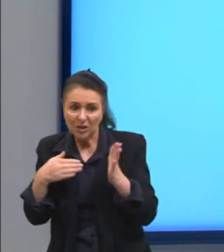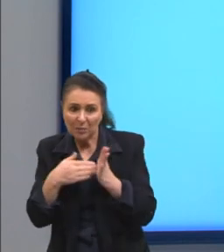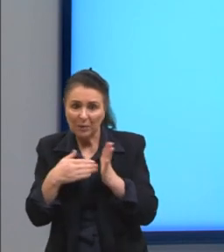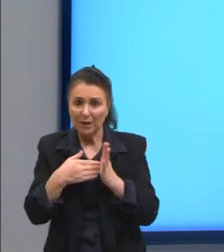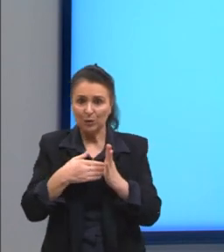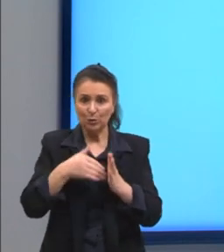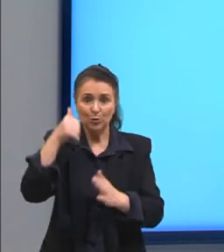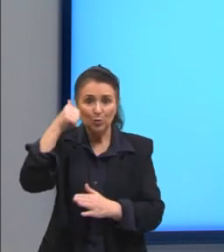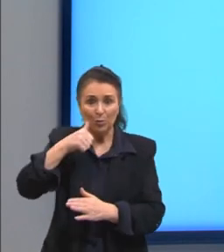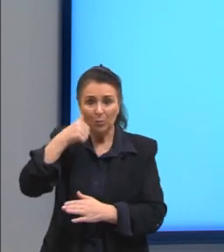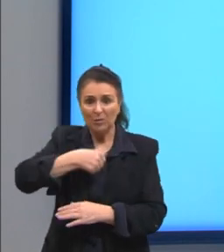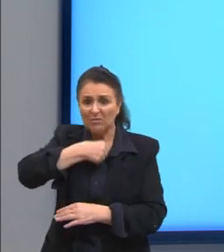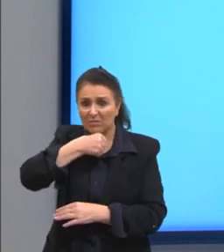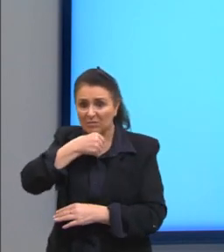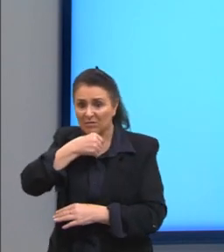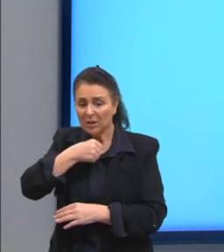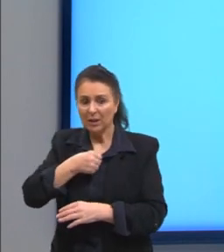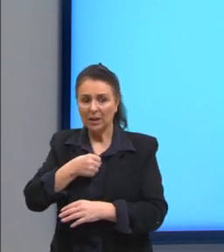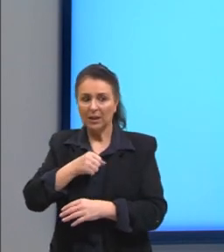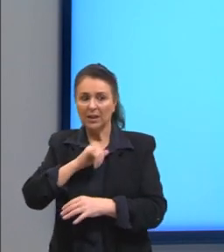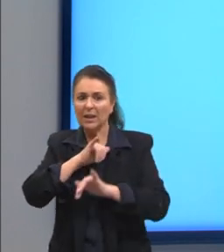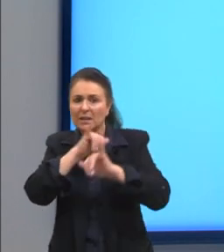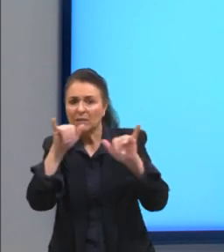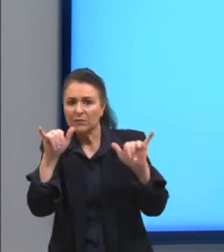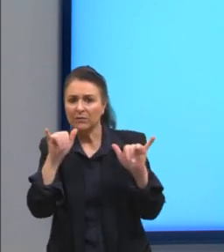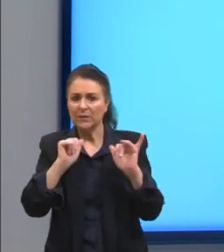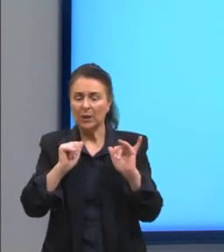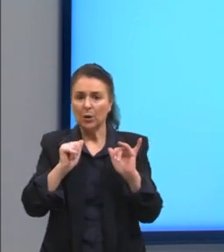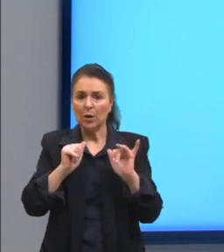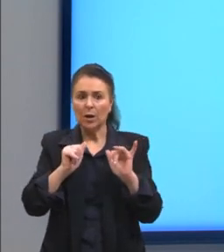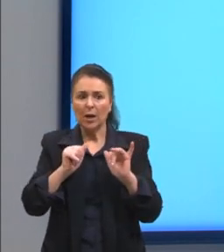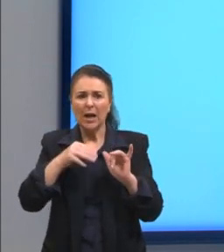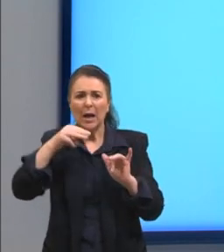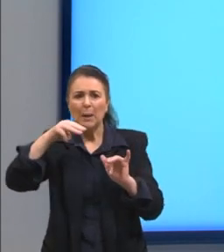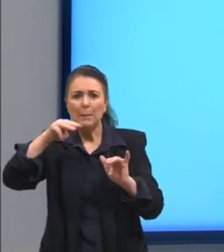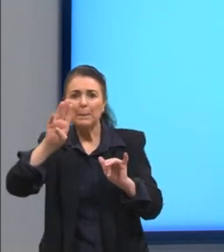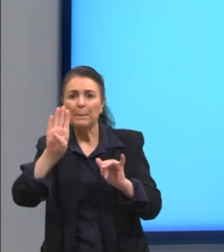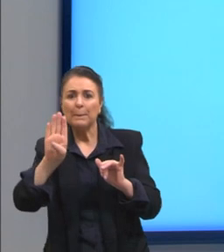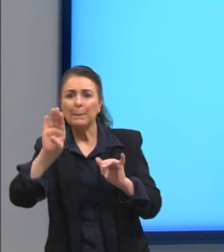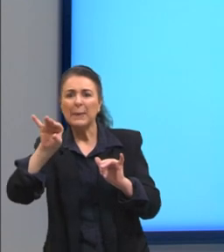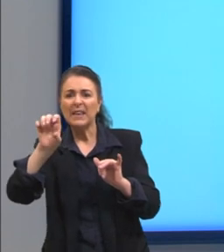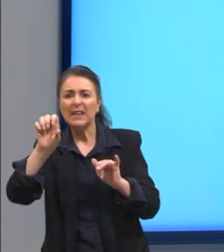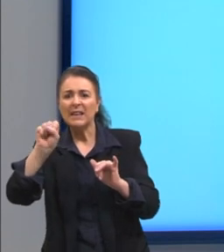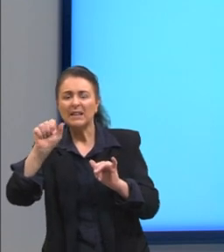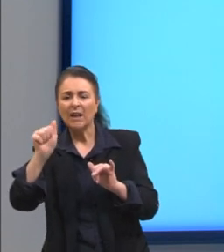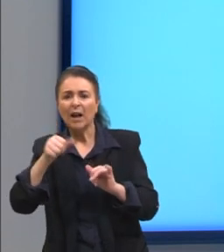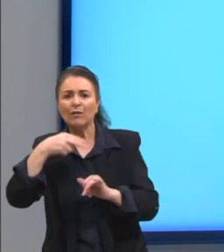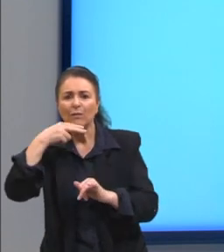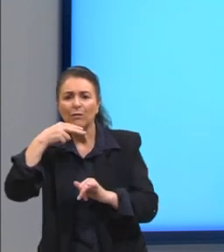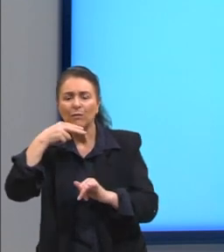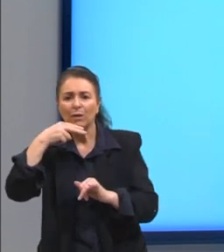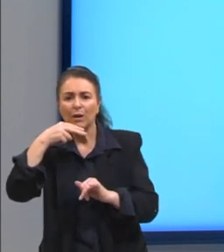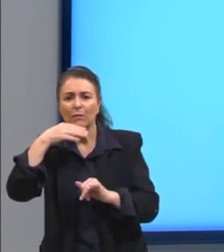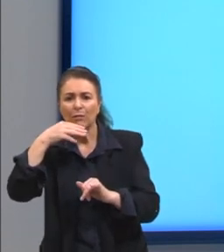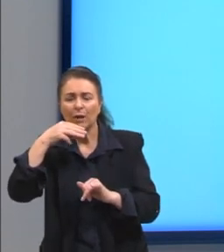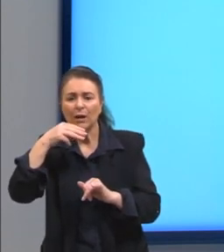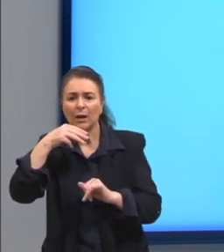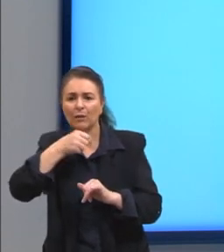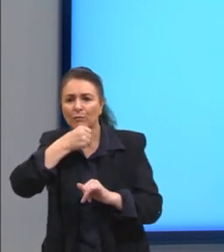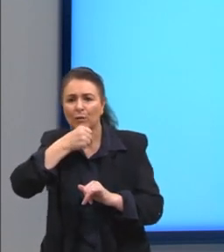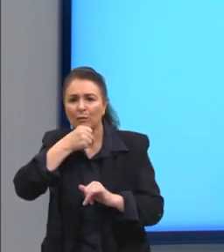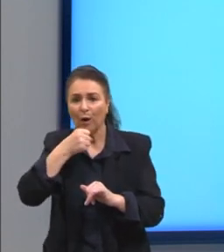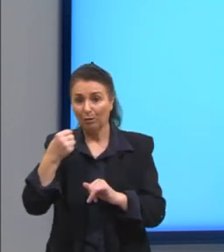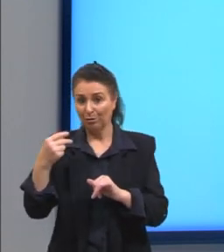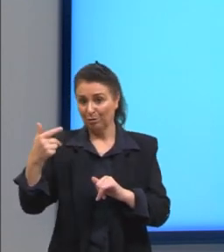senhora. E as crianças dizem, Bisa, Bisa, conta uma história do tempo dos